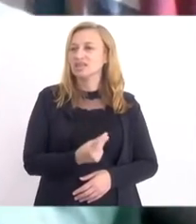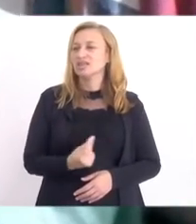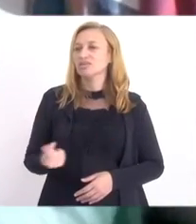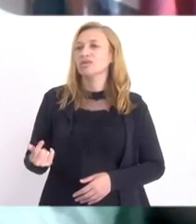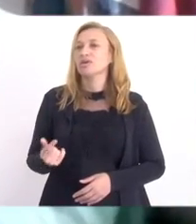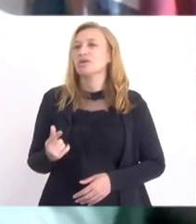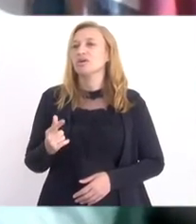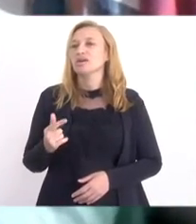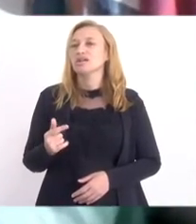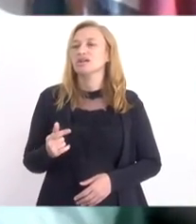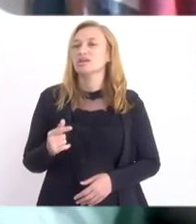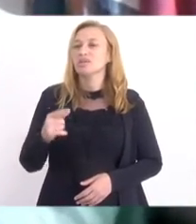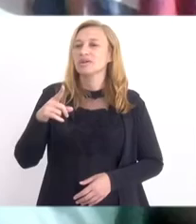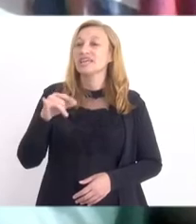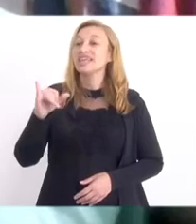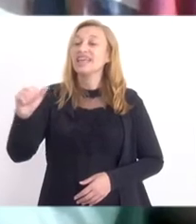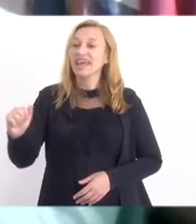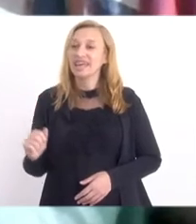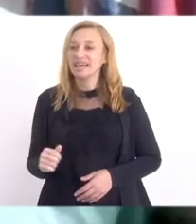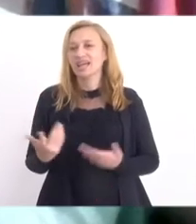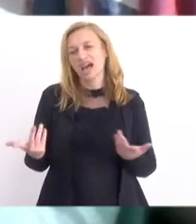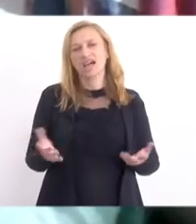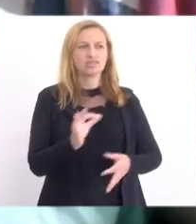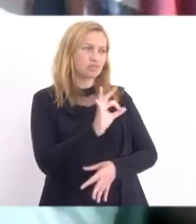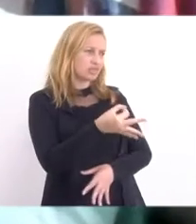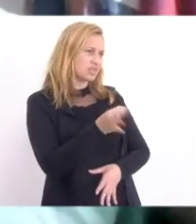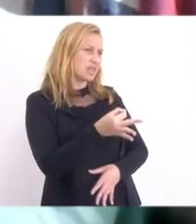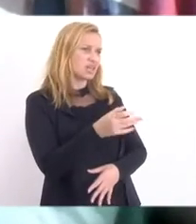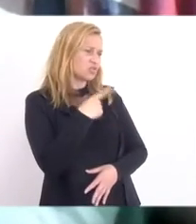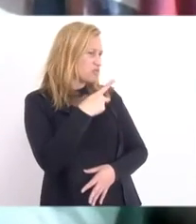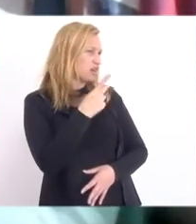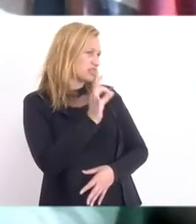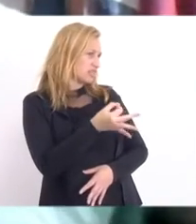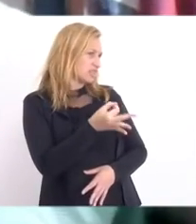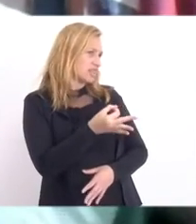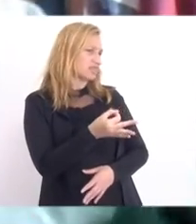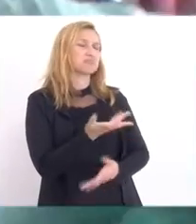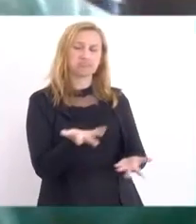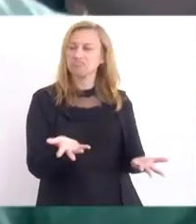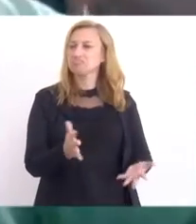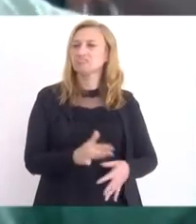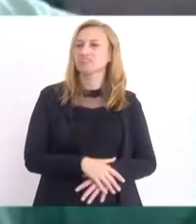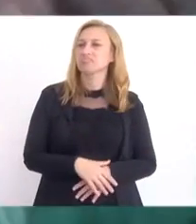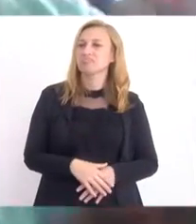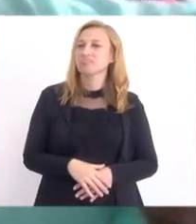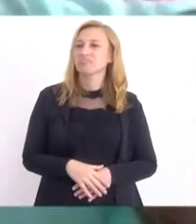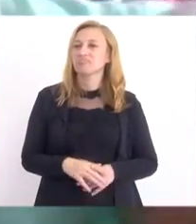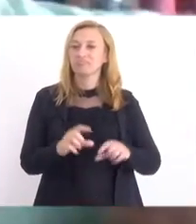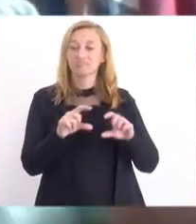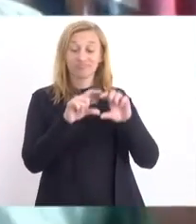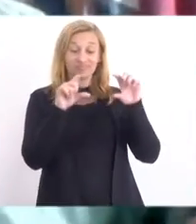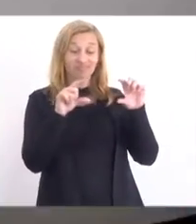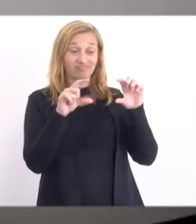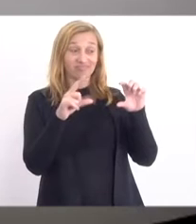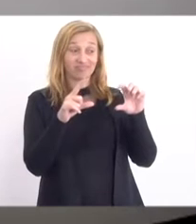já foi. Você tem razão. A minha palavra de ordem. Luiz Paulo tem razão. Parece o meu bonequinho.